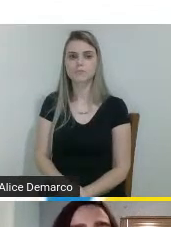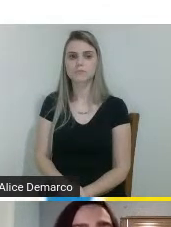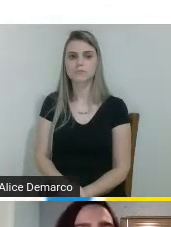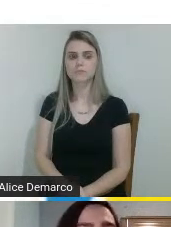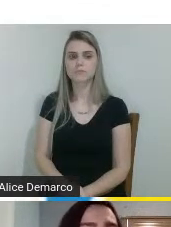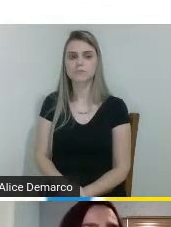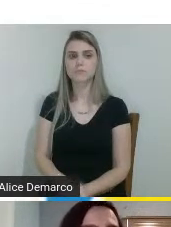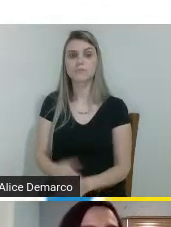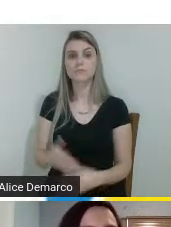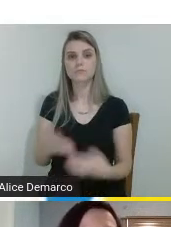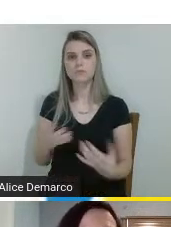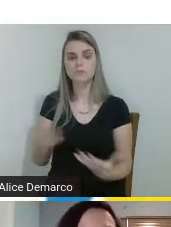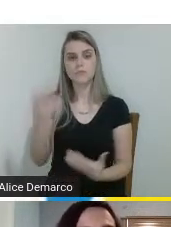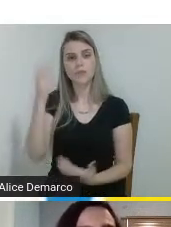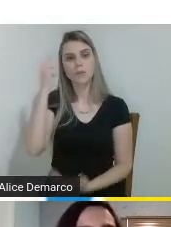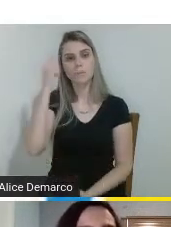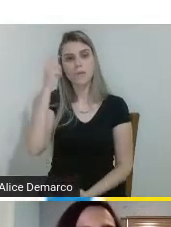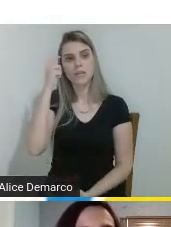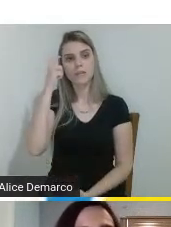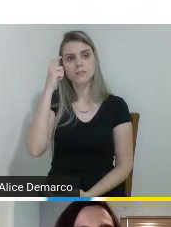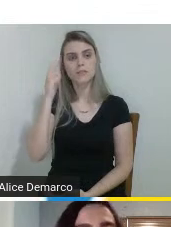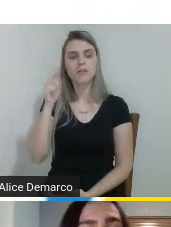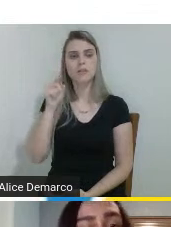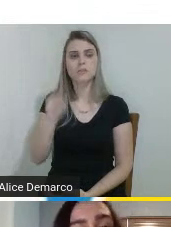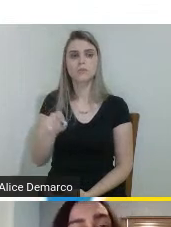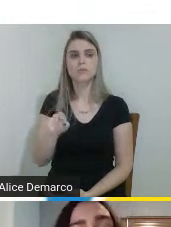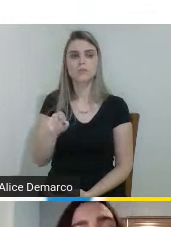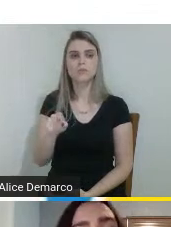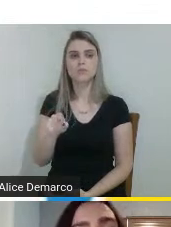Então, pensando nesse auto...